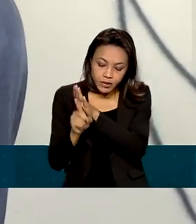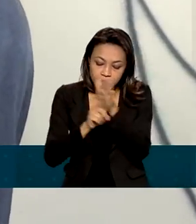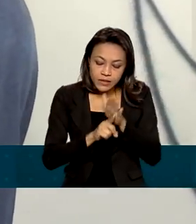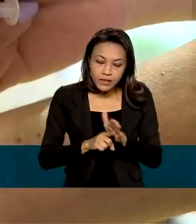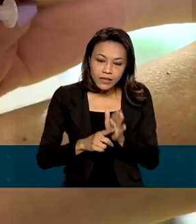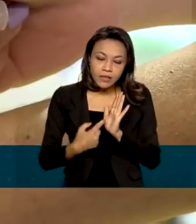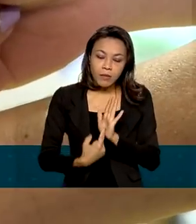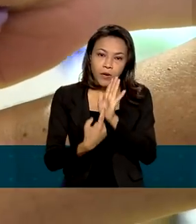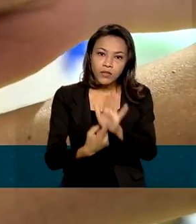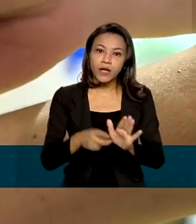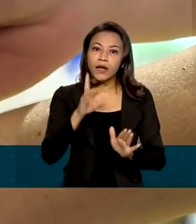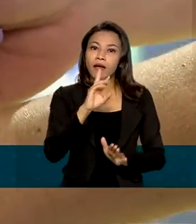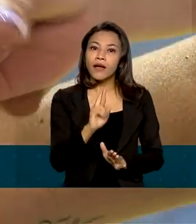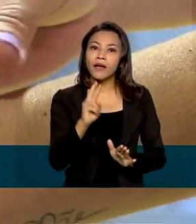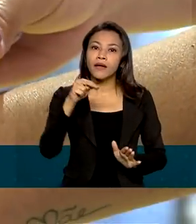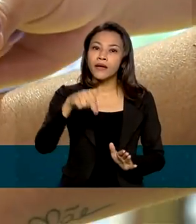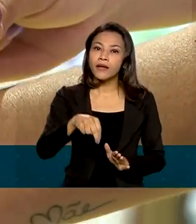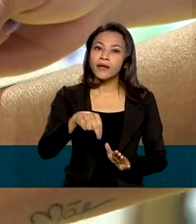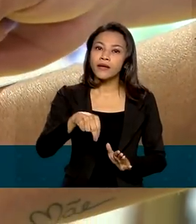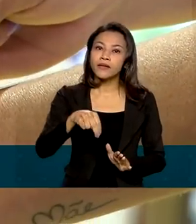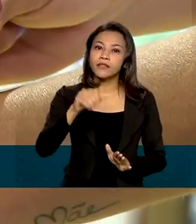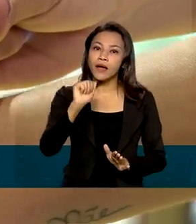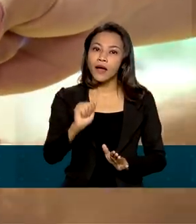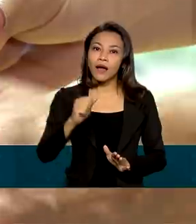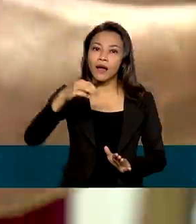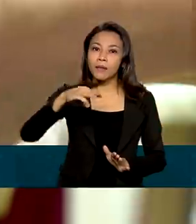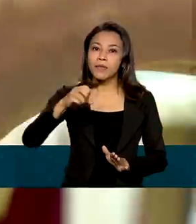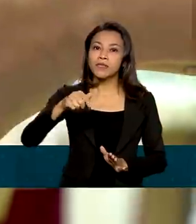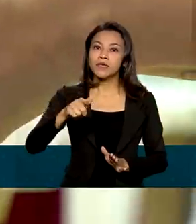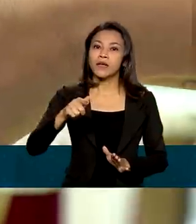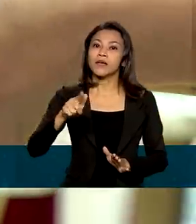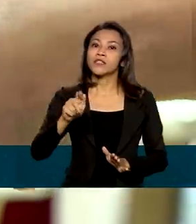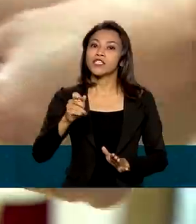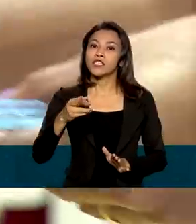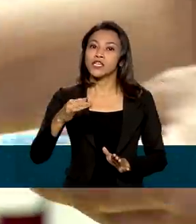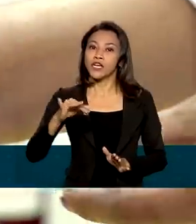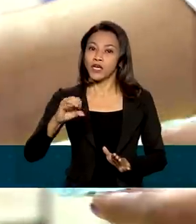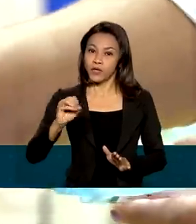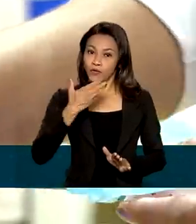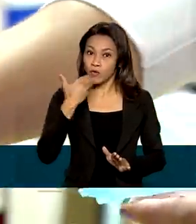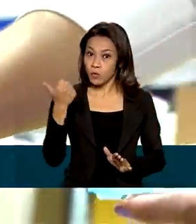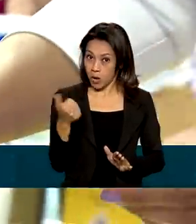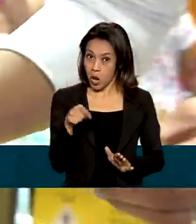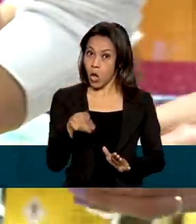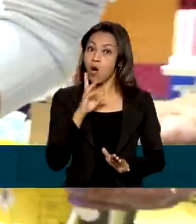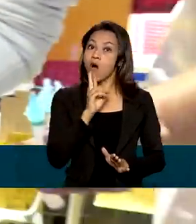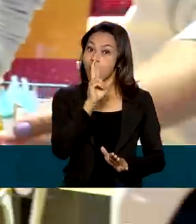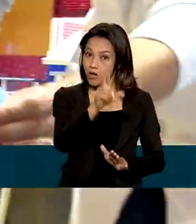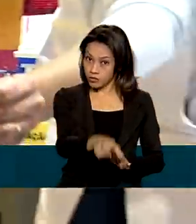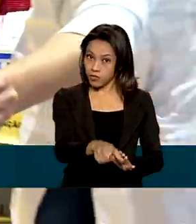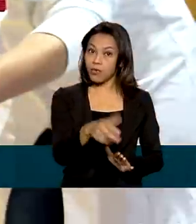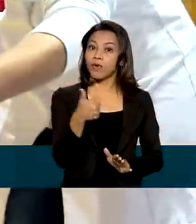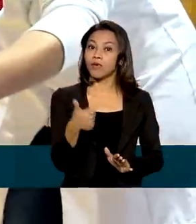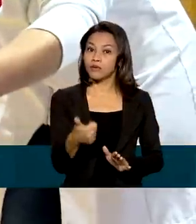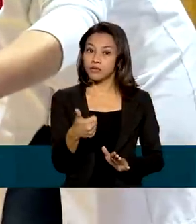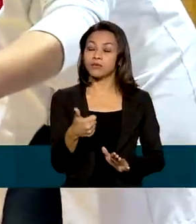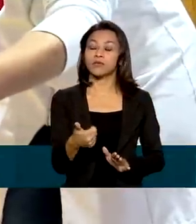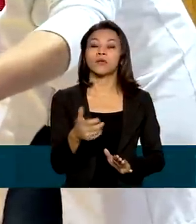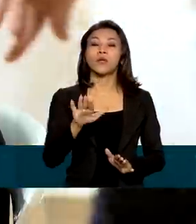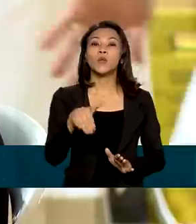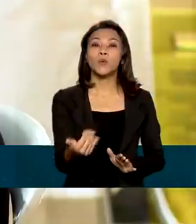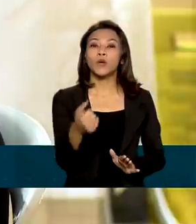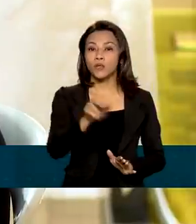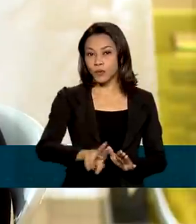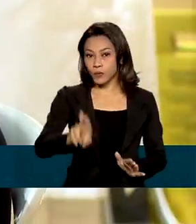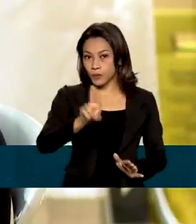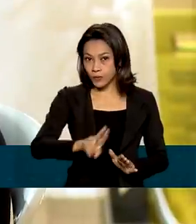RNA mensageiro foi o apresentou os melhores resultados, melhor resposta imune, quando utilizado